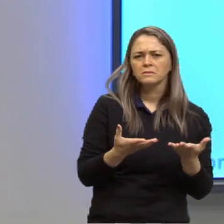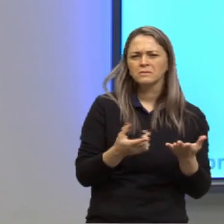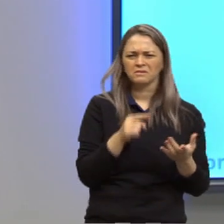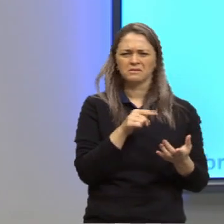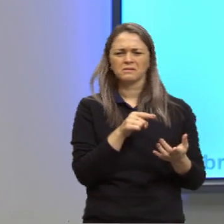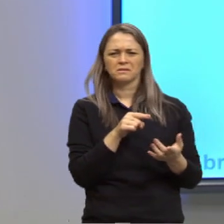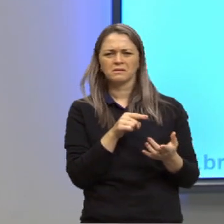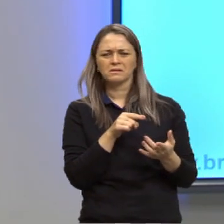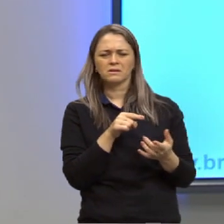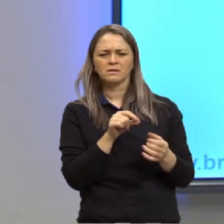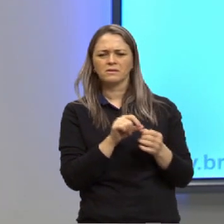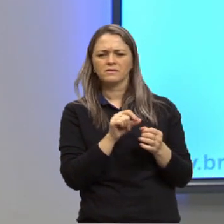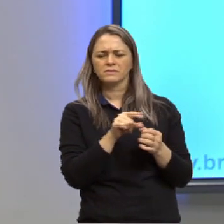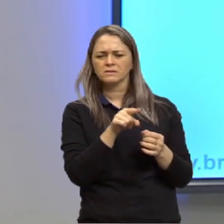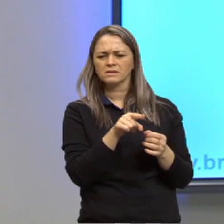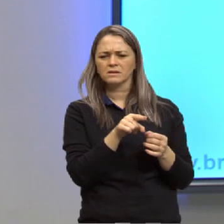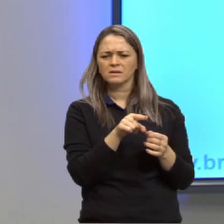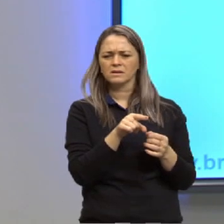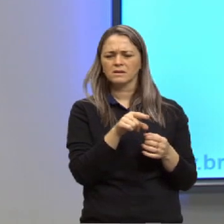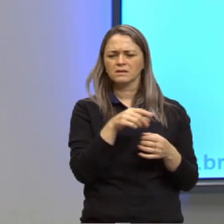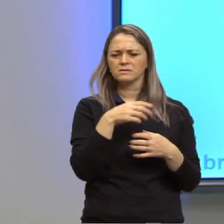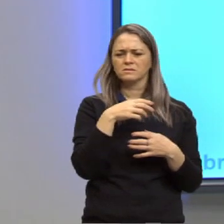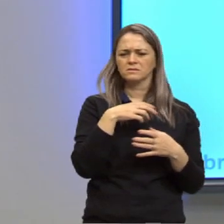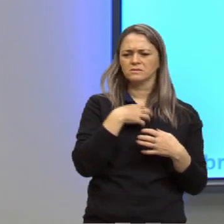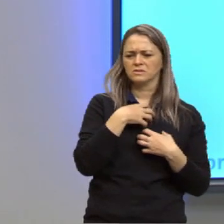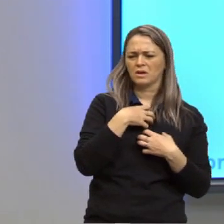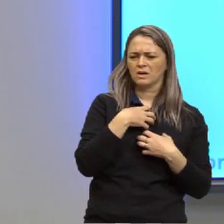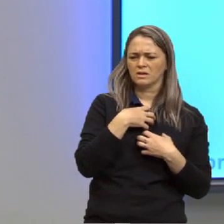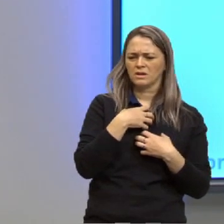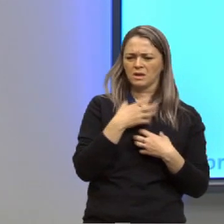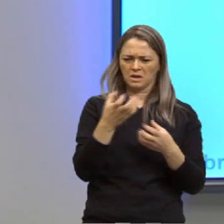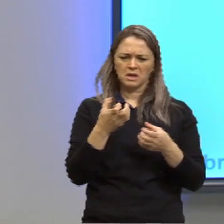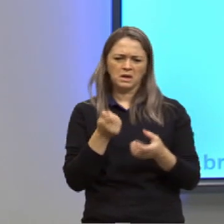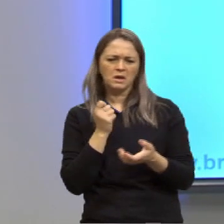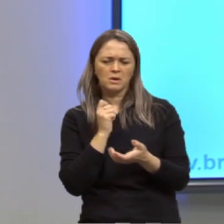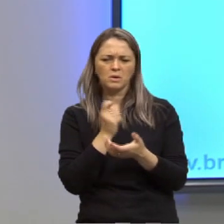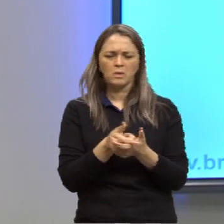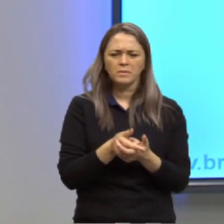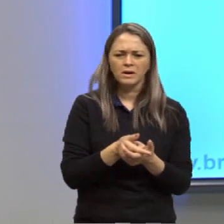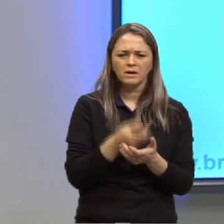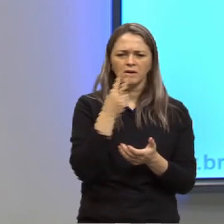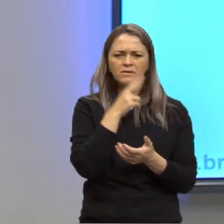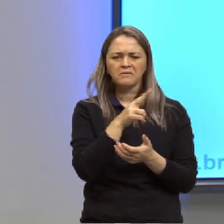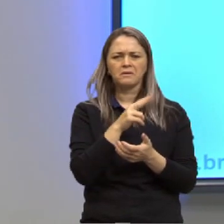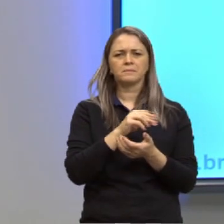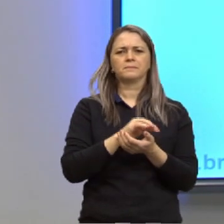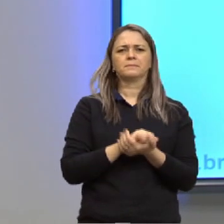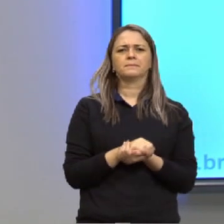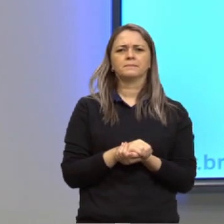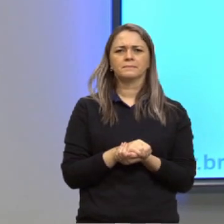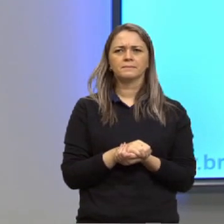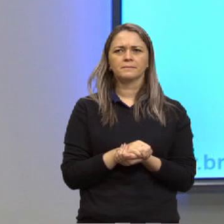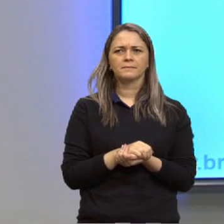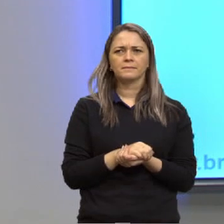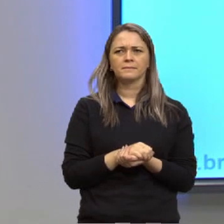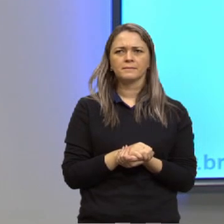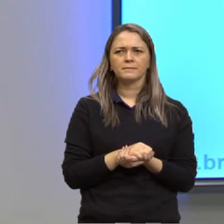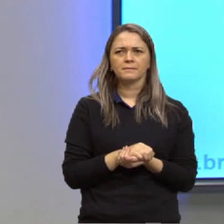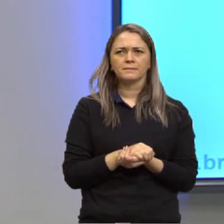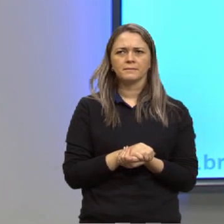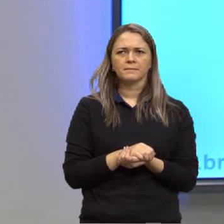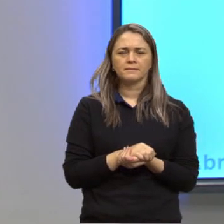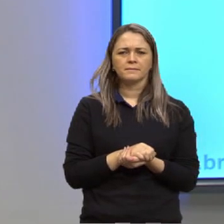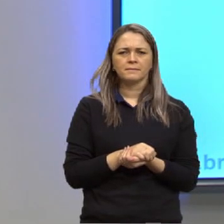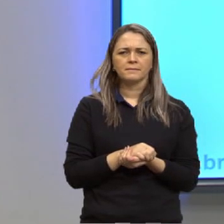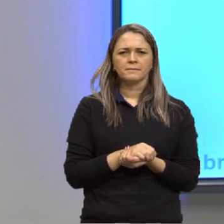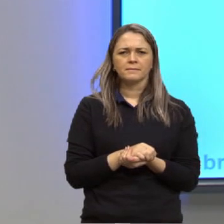isso que vai me construir esse sentido de convencimento do leitor? Vamos olhar o que a gente tem ali, então. Pode